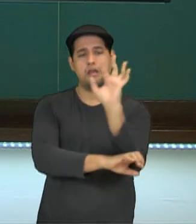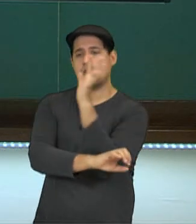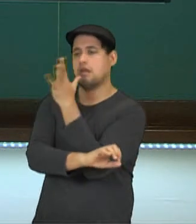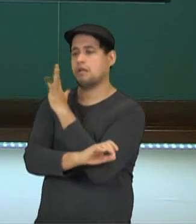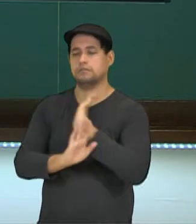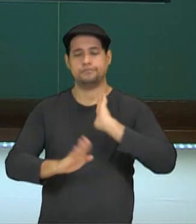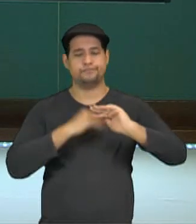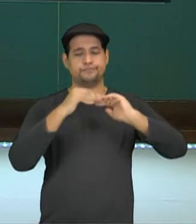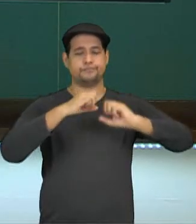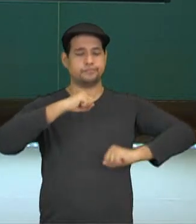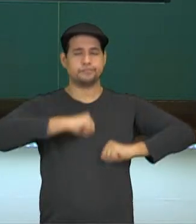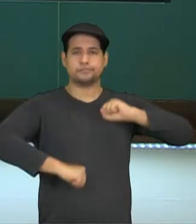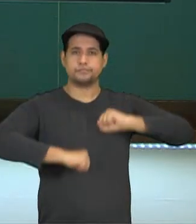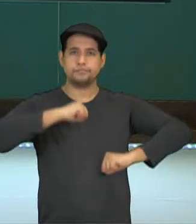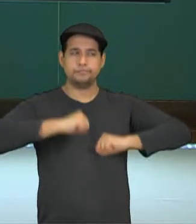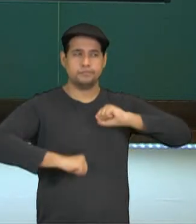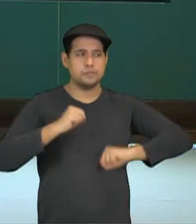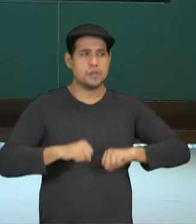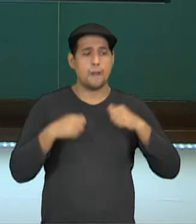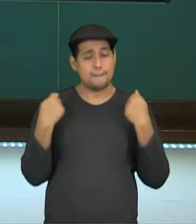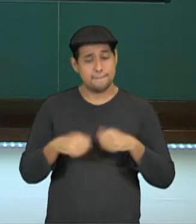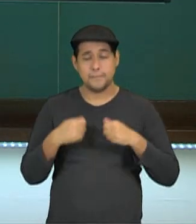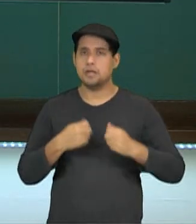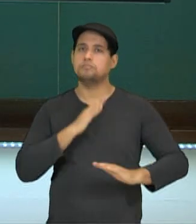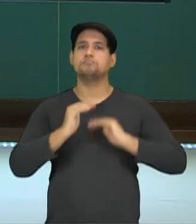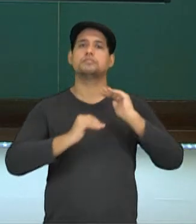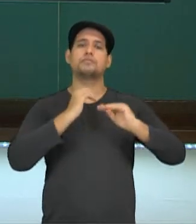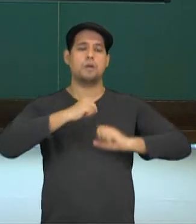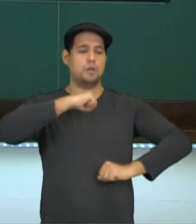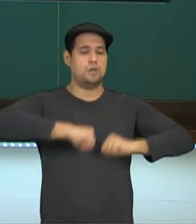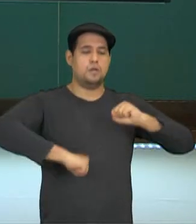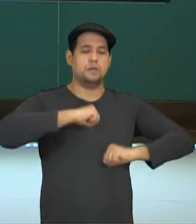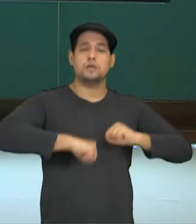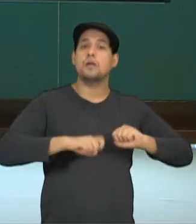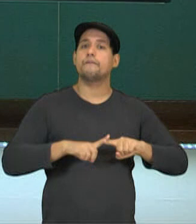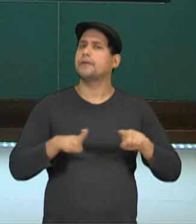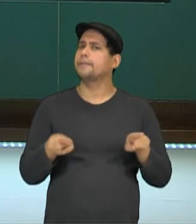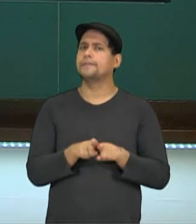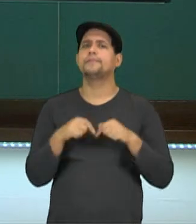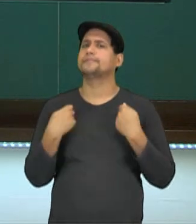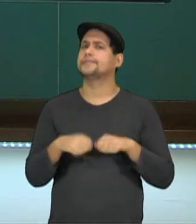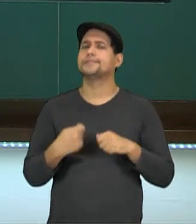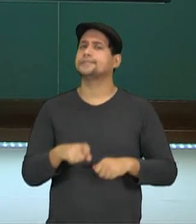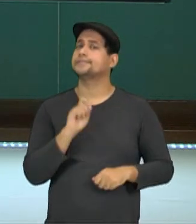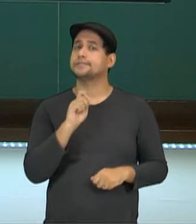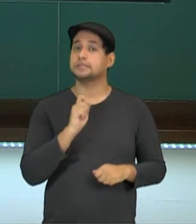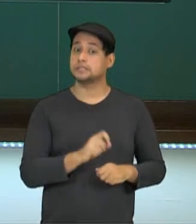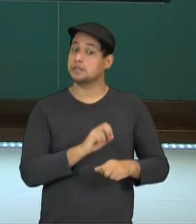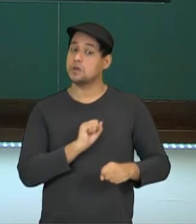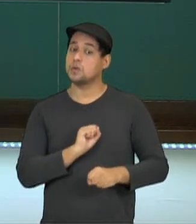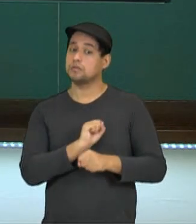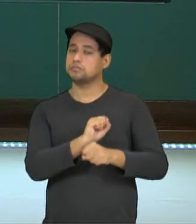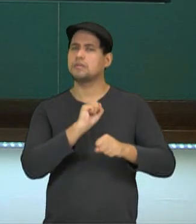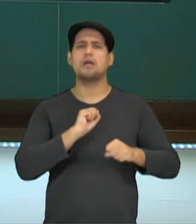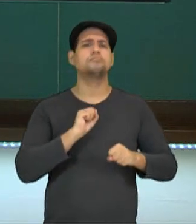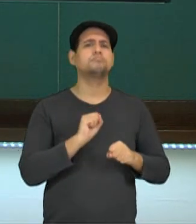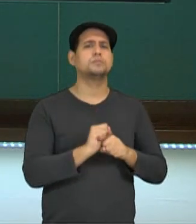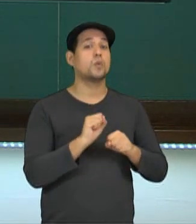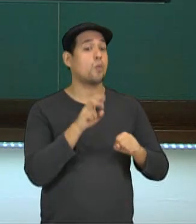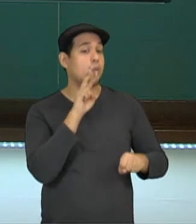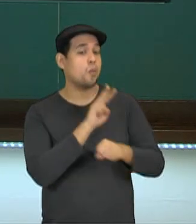desenvolvimento industrial. Nós precisamos do desenvolvimento industrial, mas nós também precisamos manter o meio ambiente